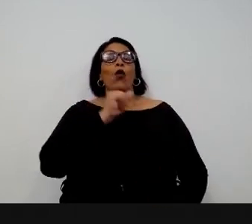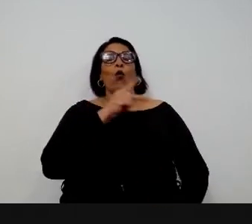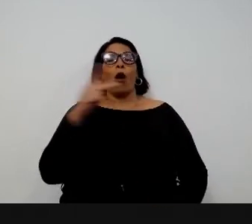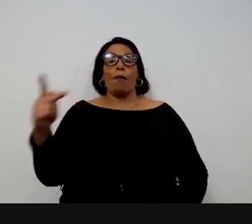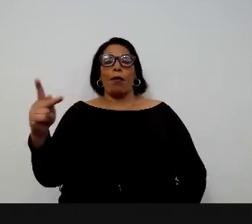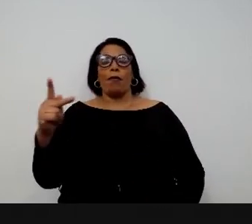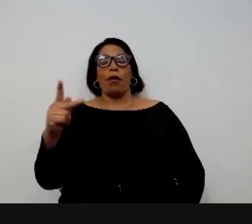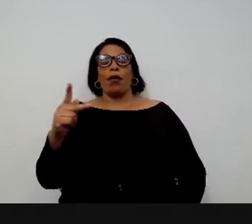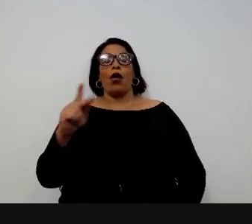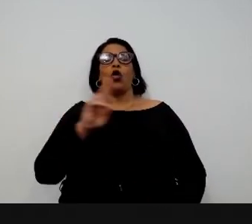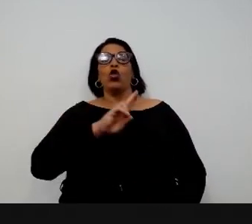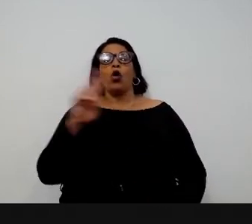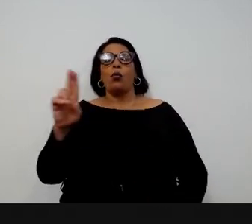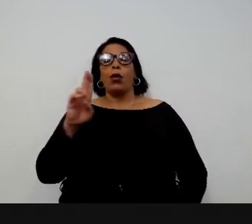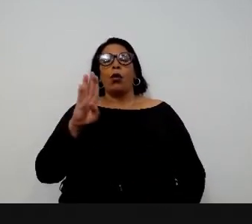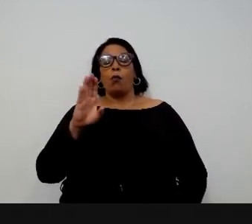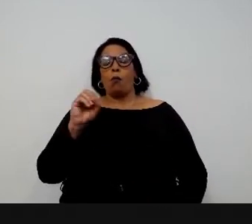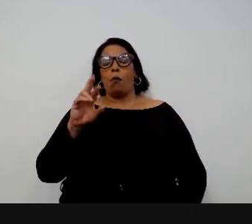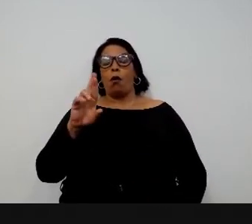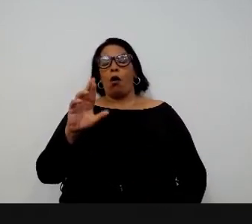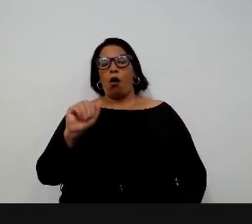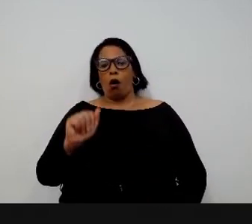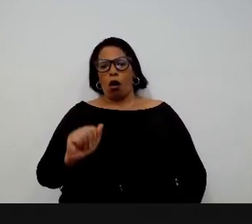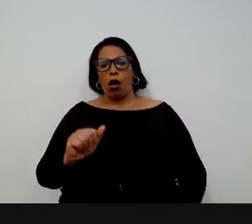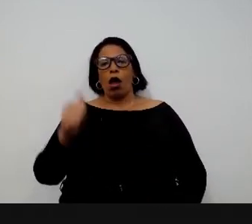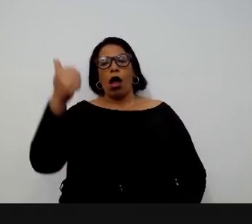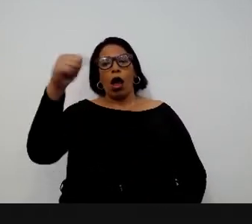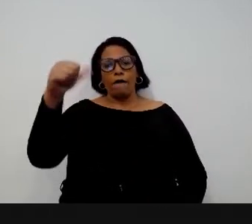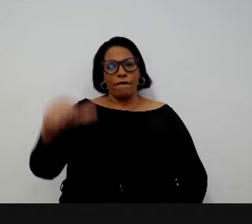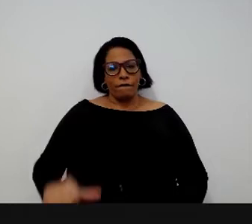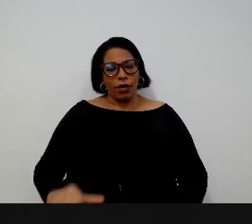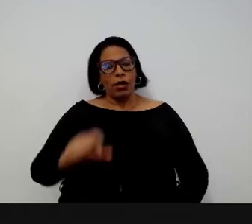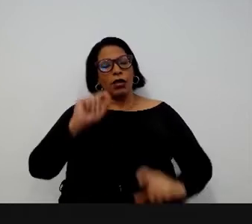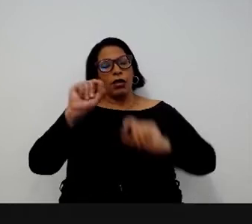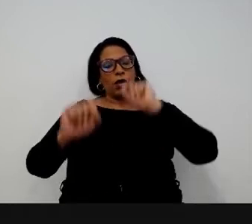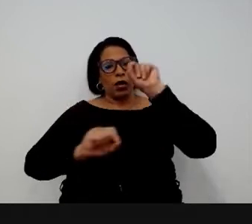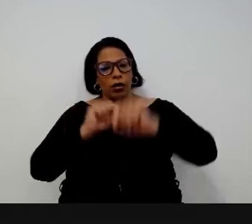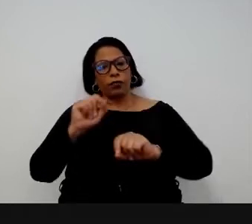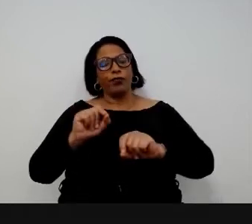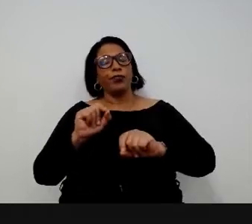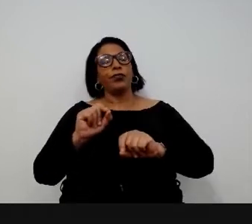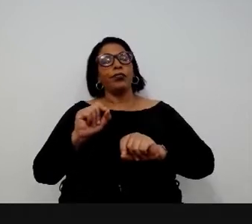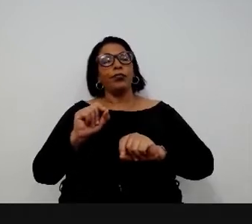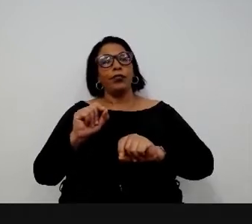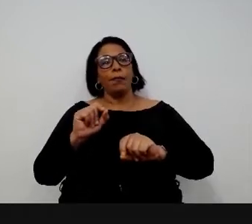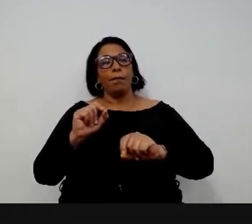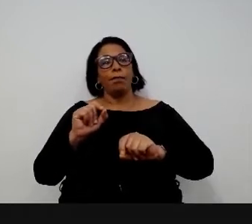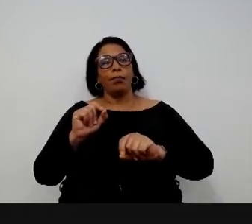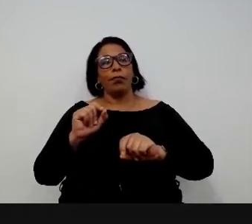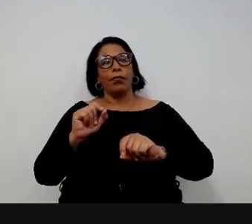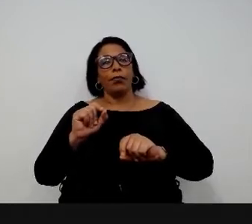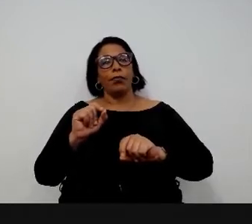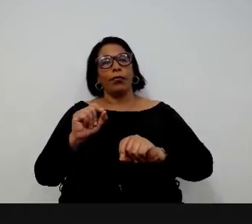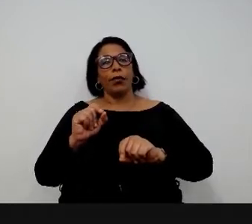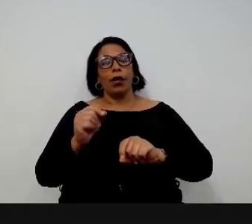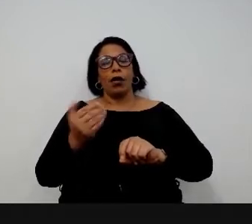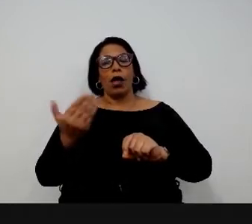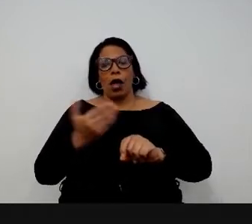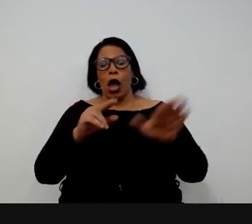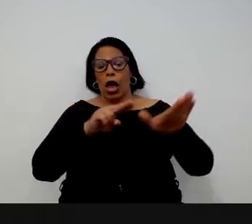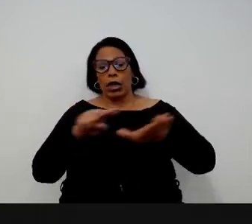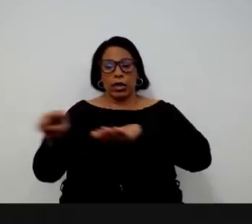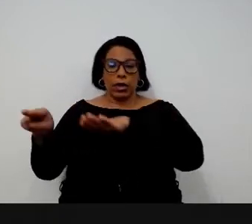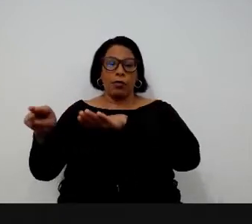para fazer isso que é o BORA, base online de relacionamento de avaliação. Ele já estava na Google Store,